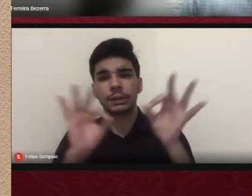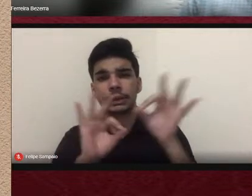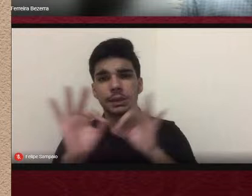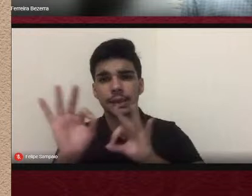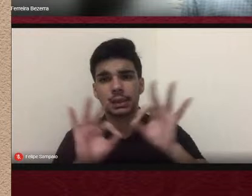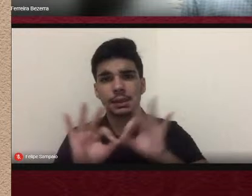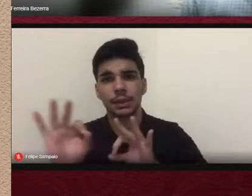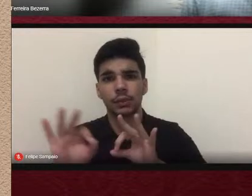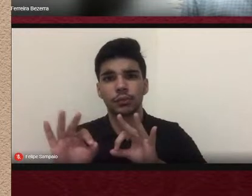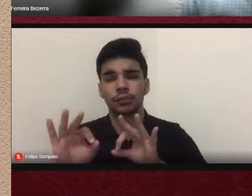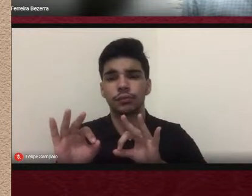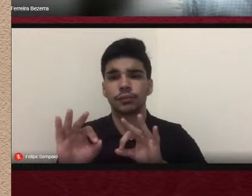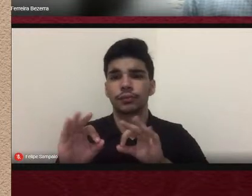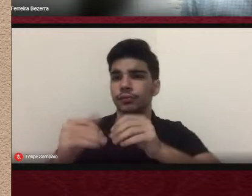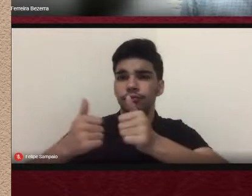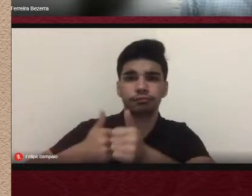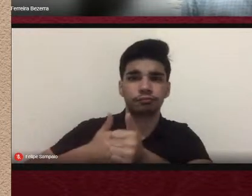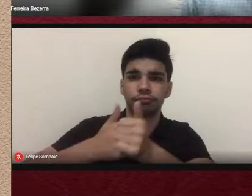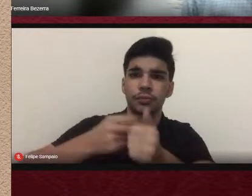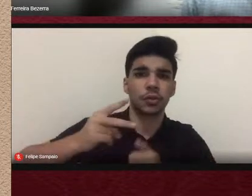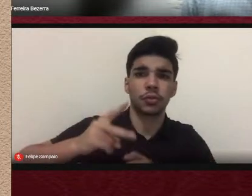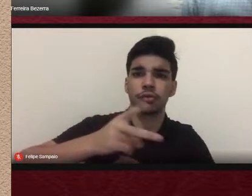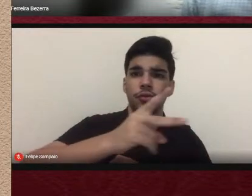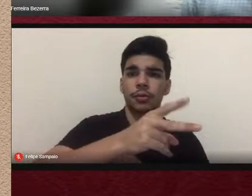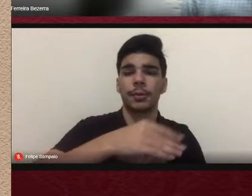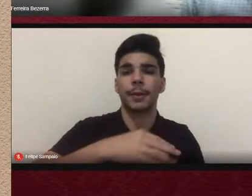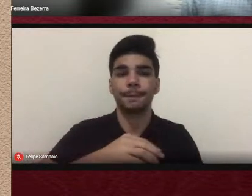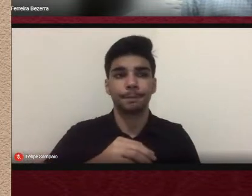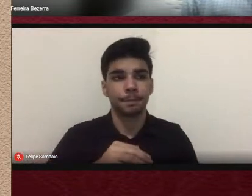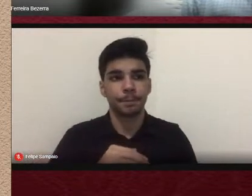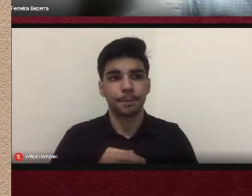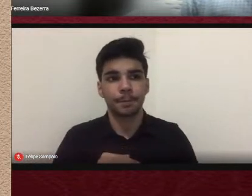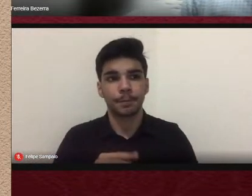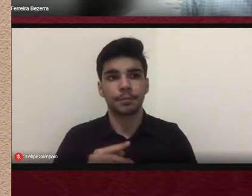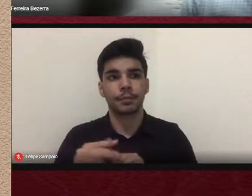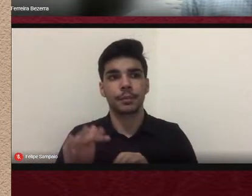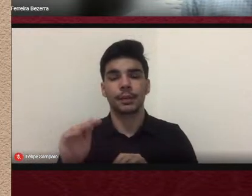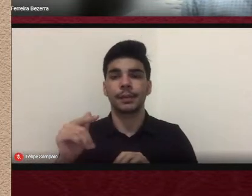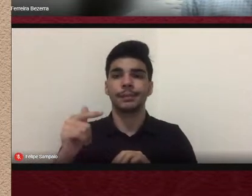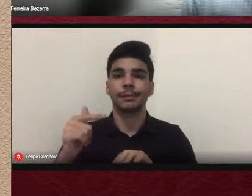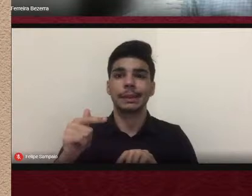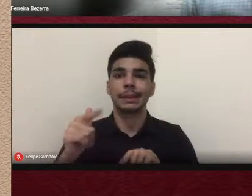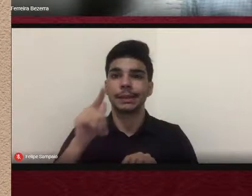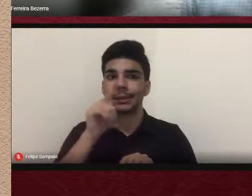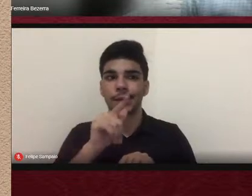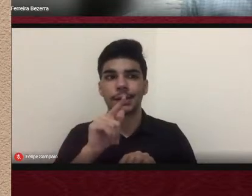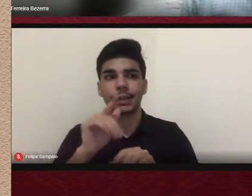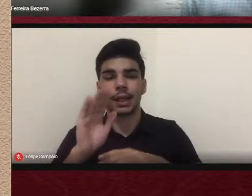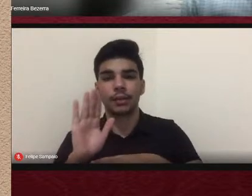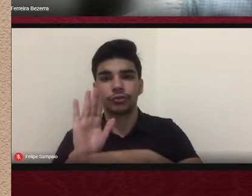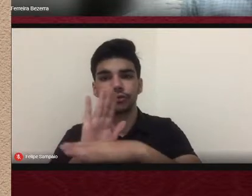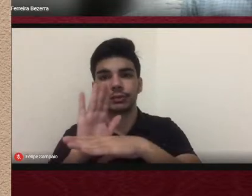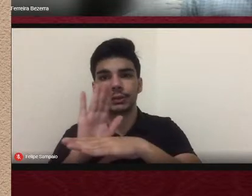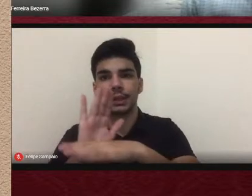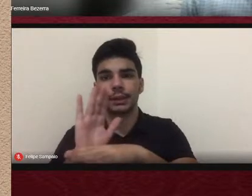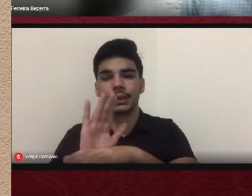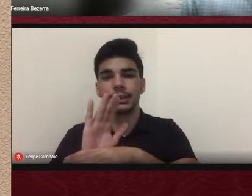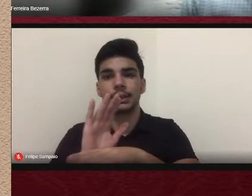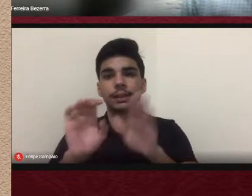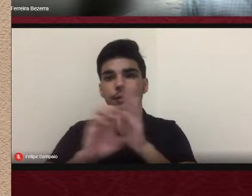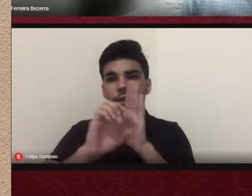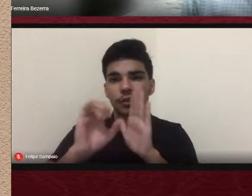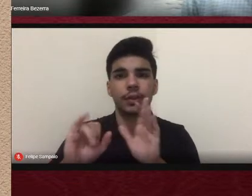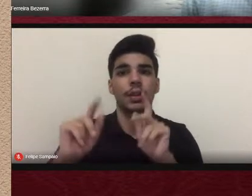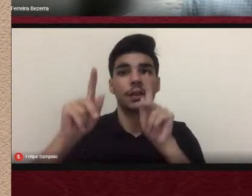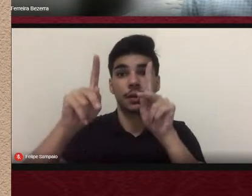continuidade e queremos cada vez mais levar isso adiante por meio dos editais públicos. Então, neste momento, convido